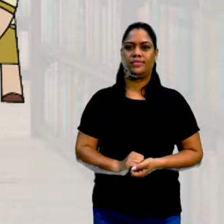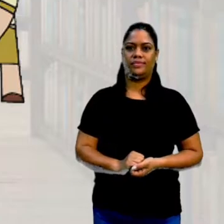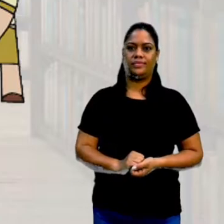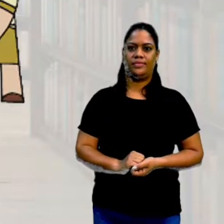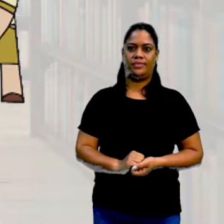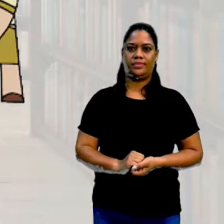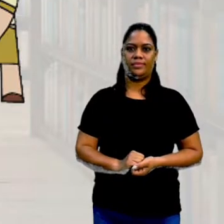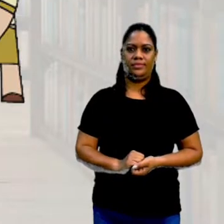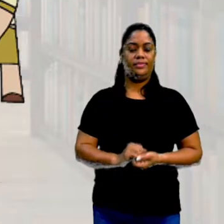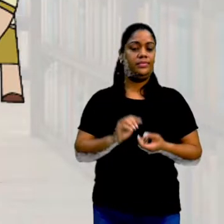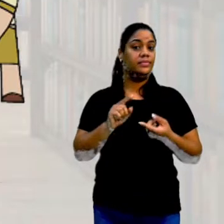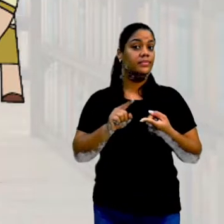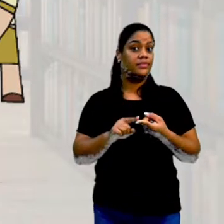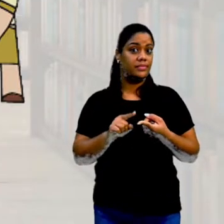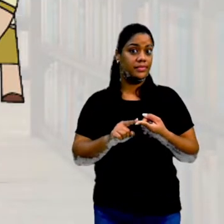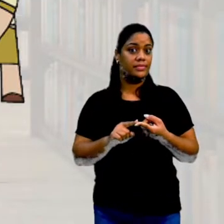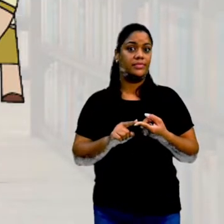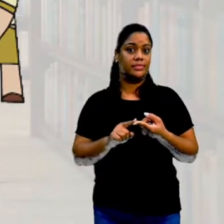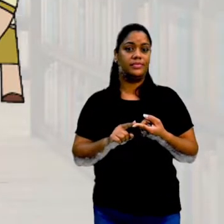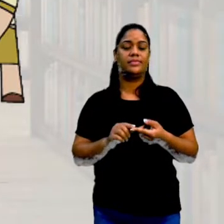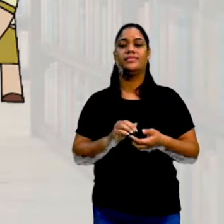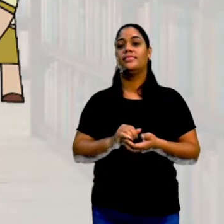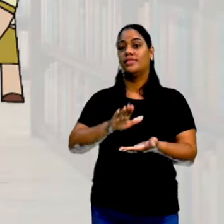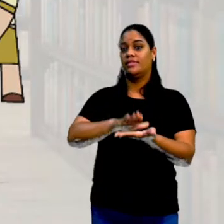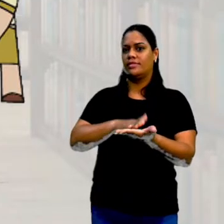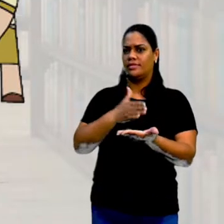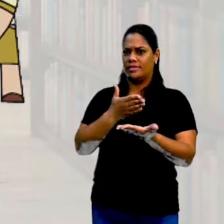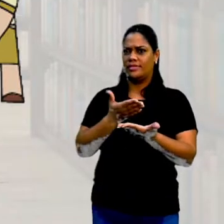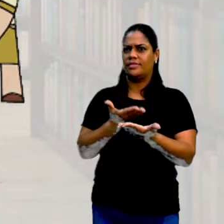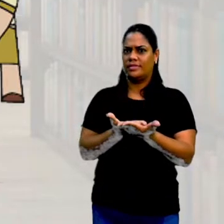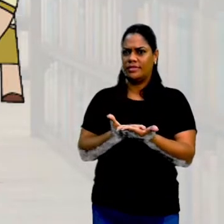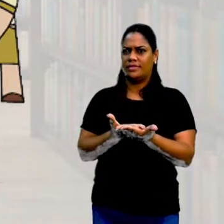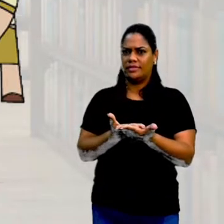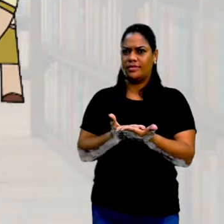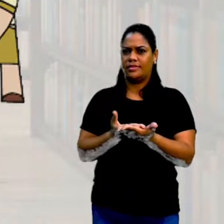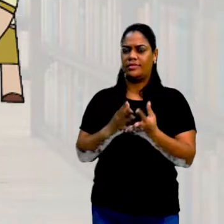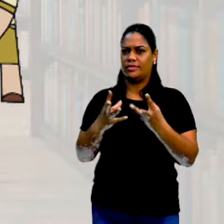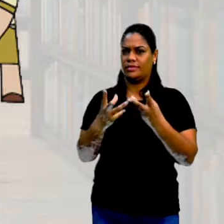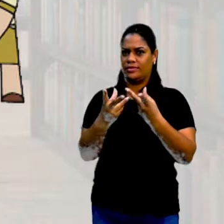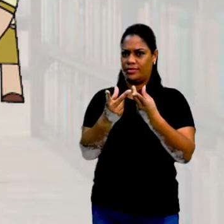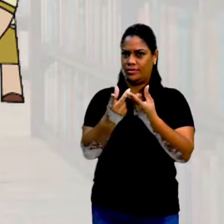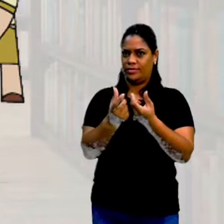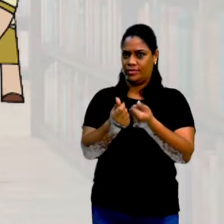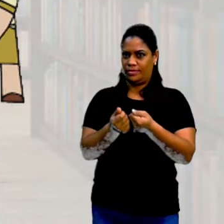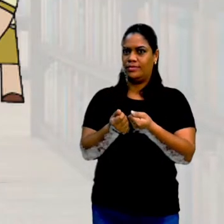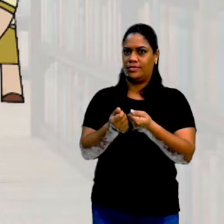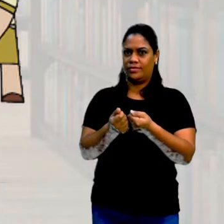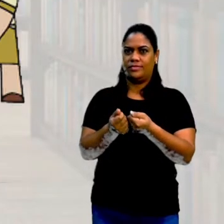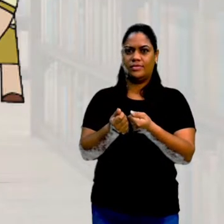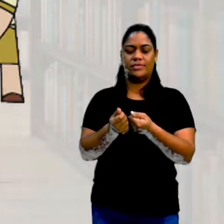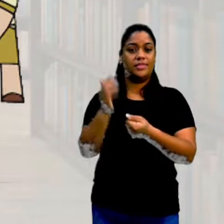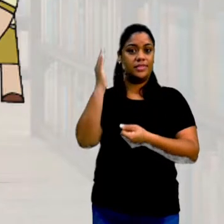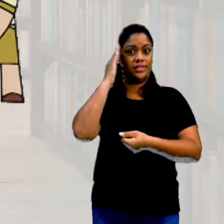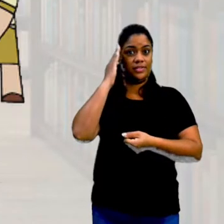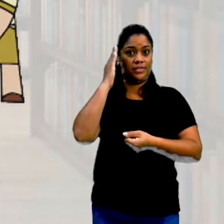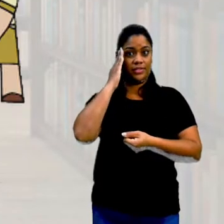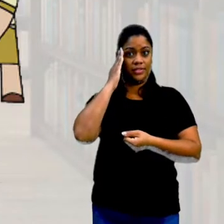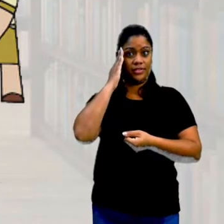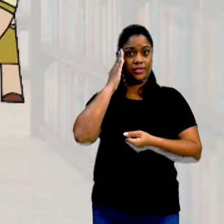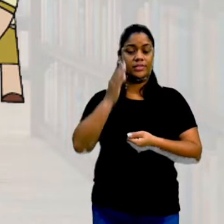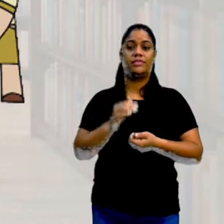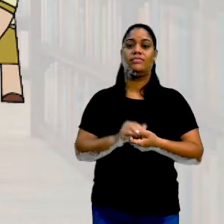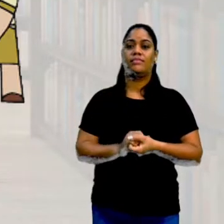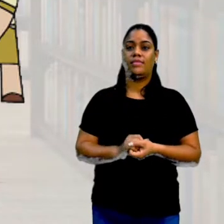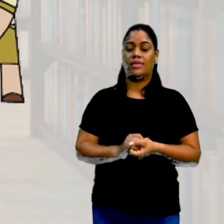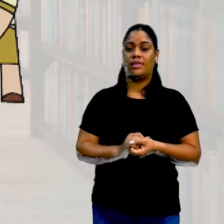E, além disso, ela vai interpretar as informações. Com todas essas informações, ela vai entender qual